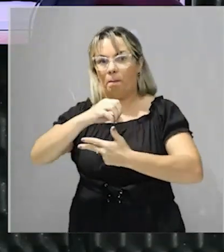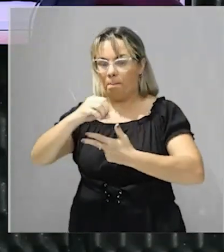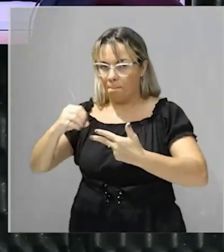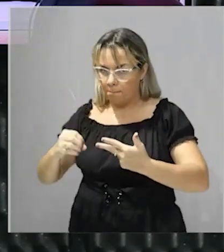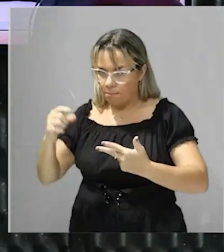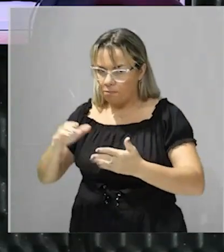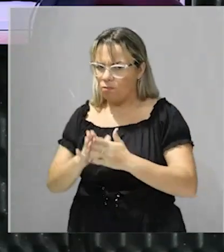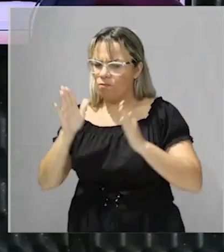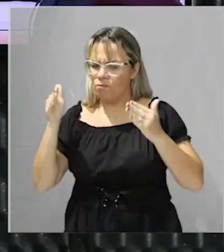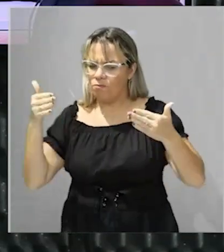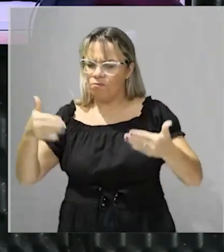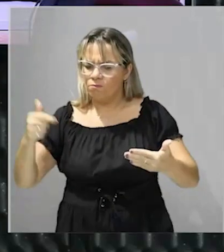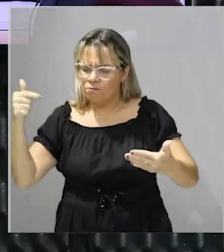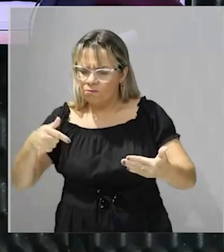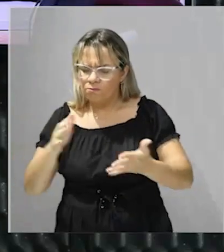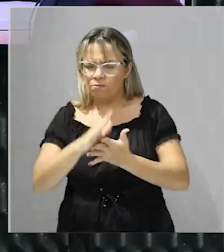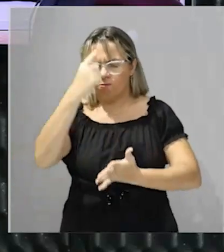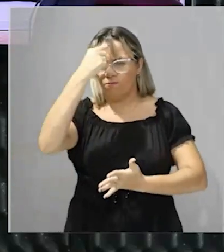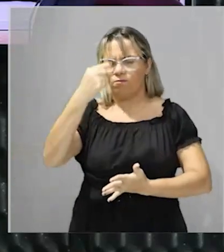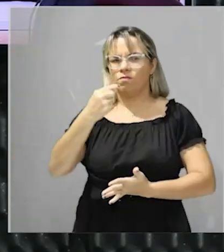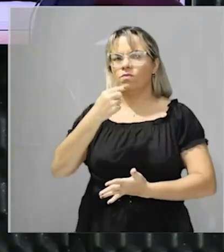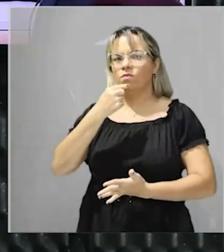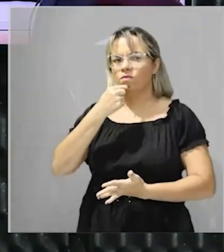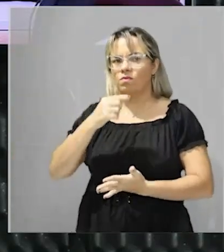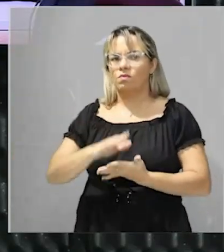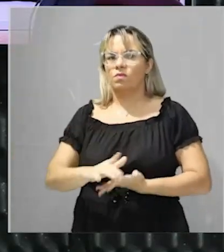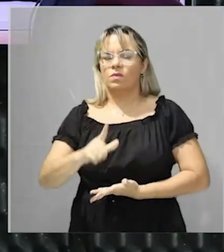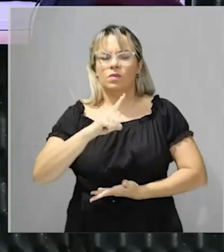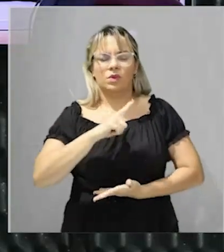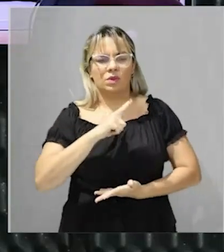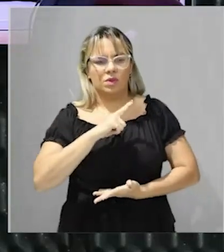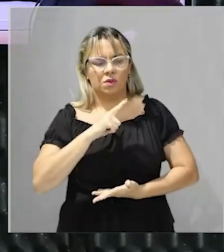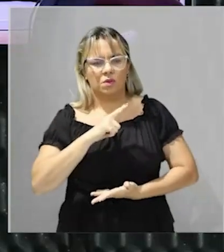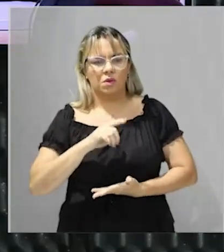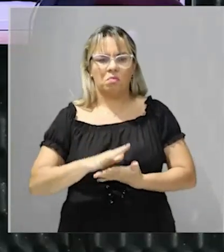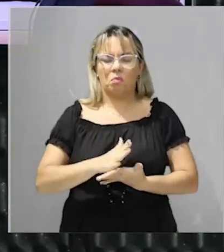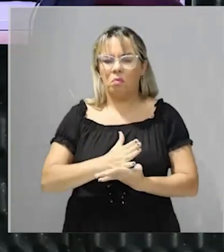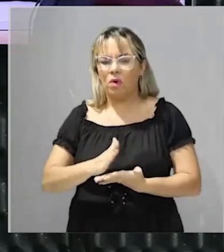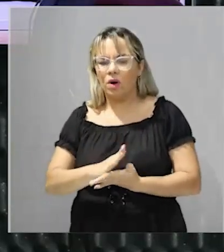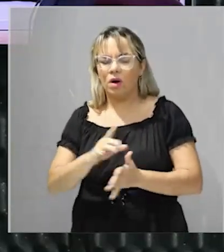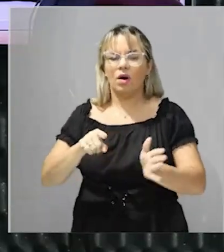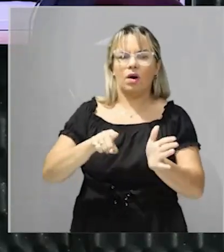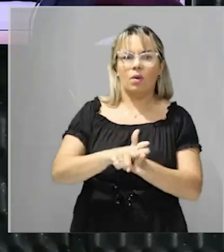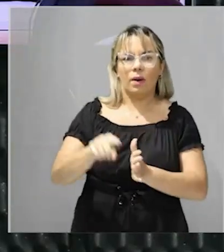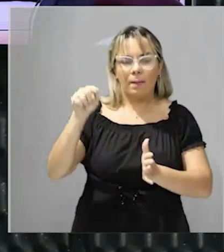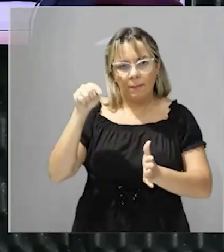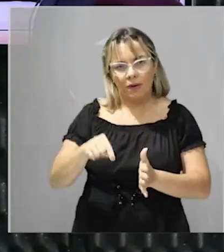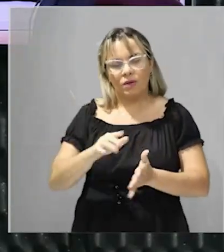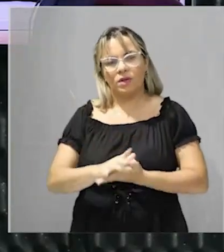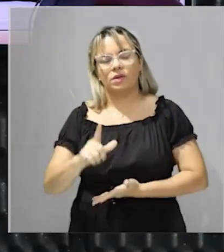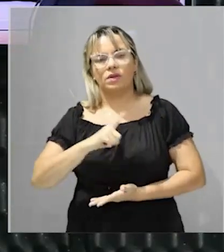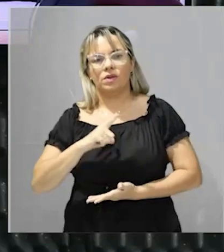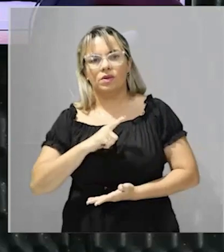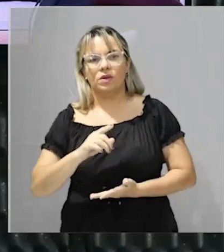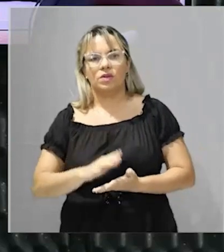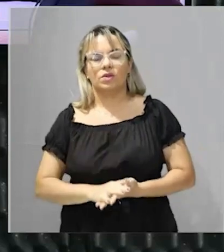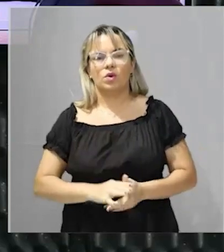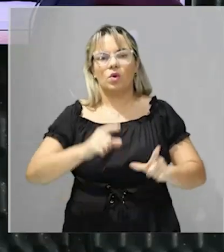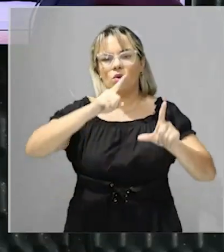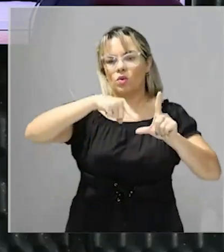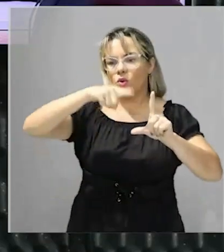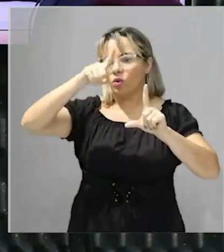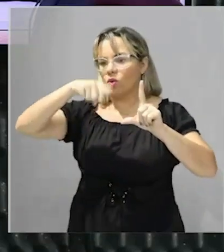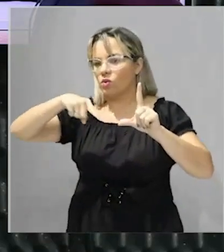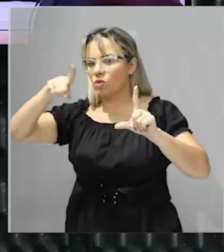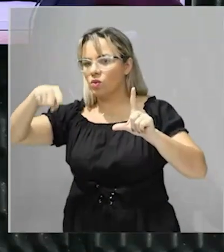observar as imagens, caso se tenha algum item, alguma questão de imagem, os gráficos,